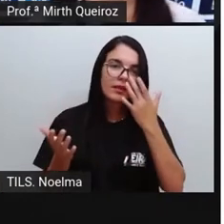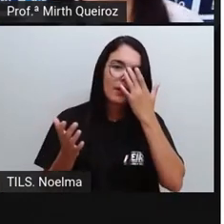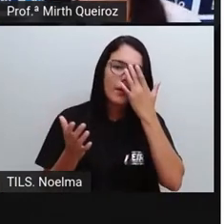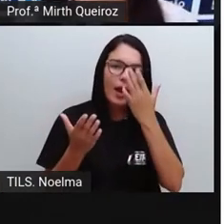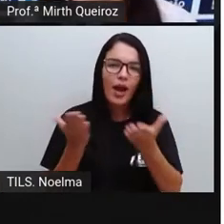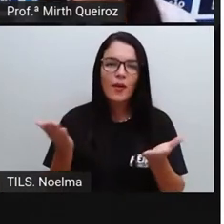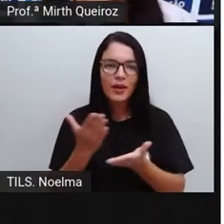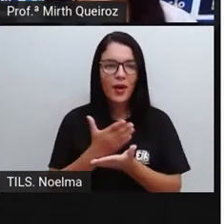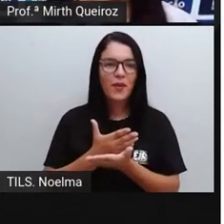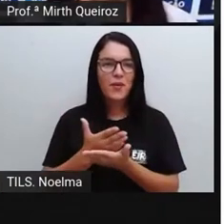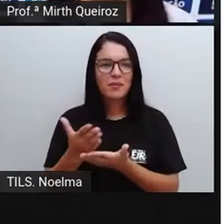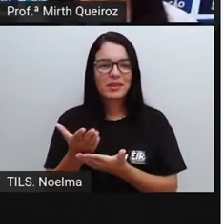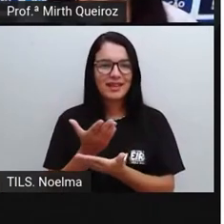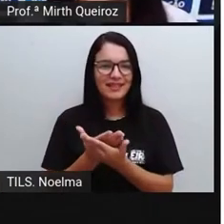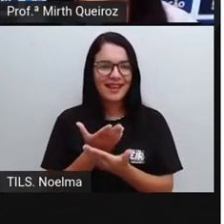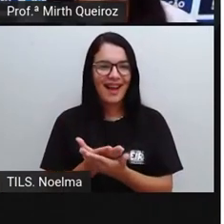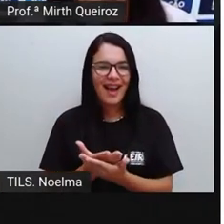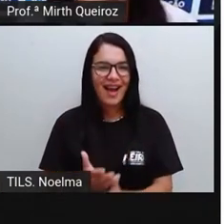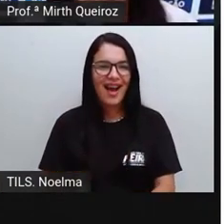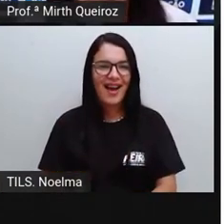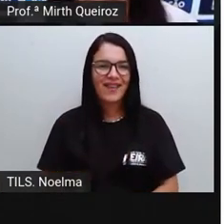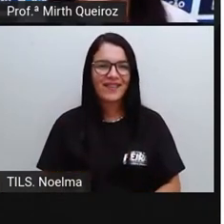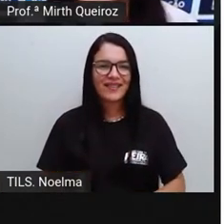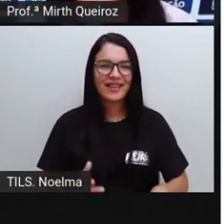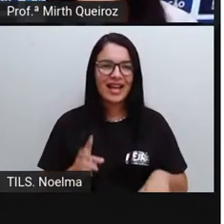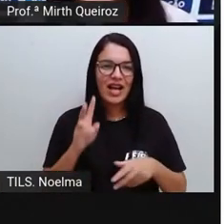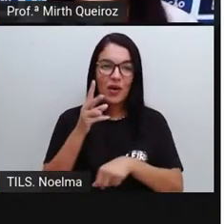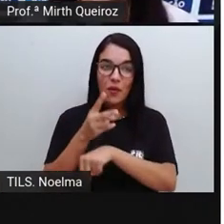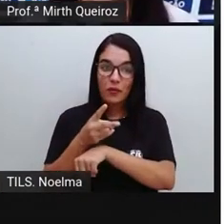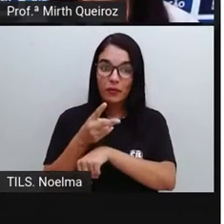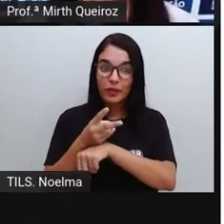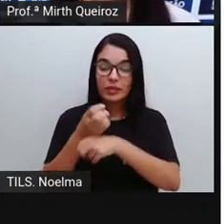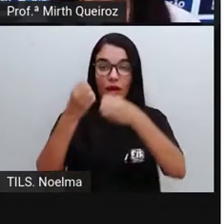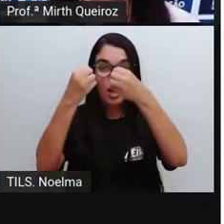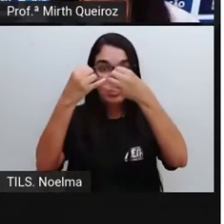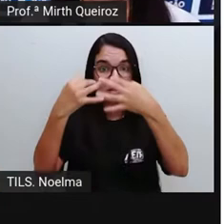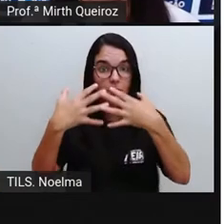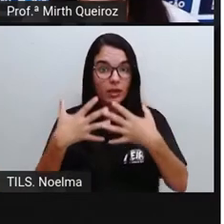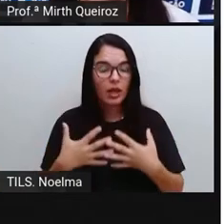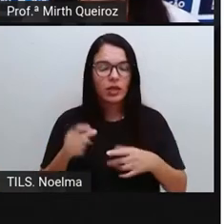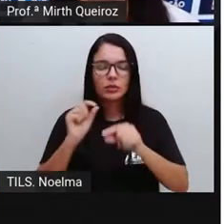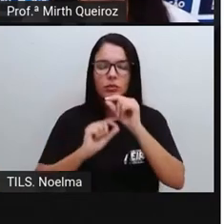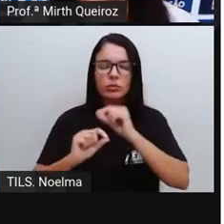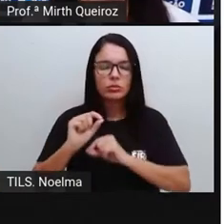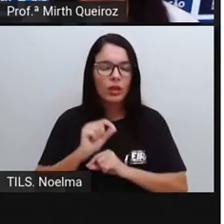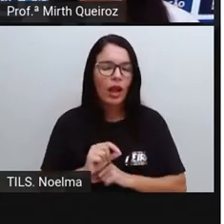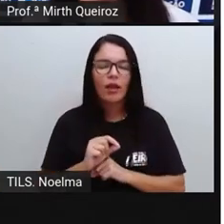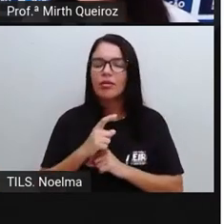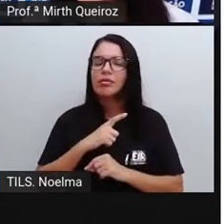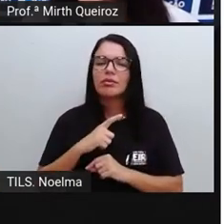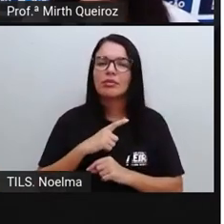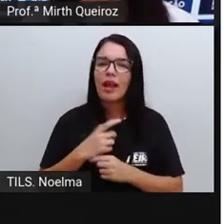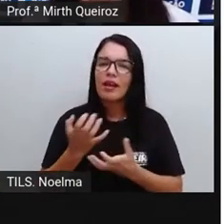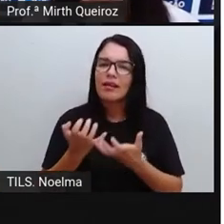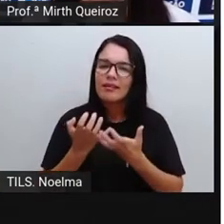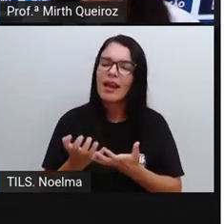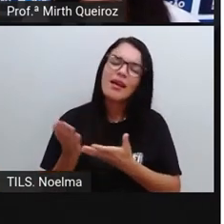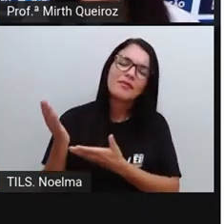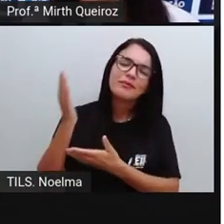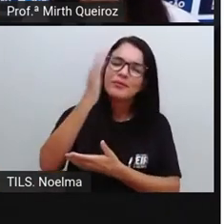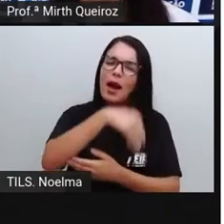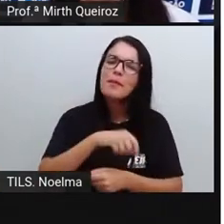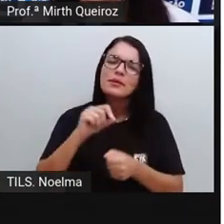gente começa a nossa aula com esse vídeo, né? Tentando aí motivar a gente a ser criativo,